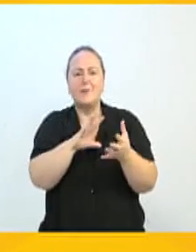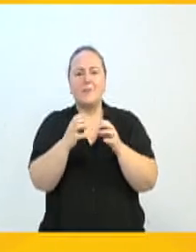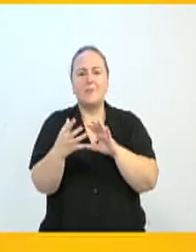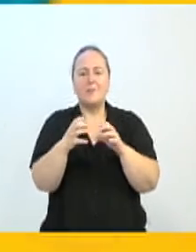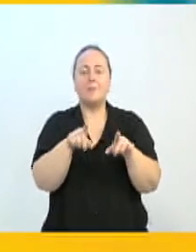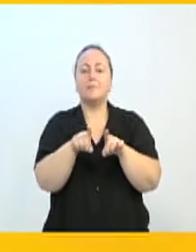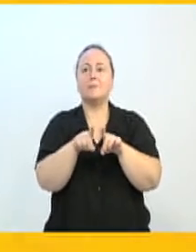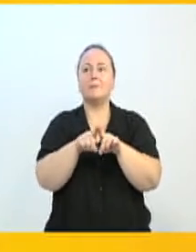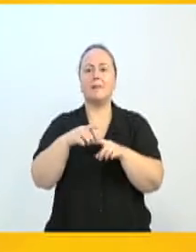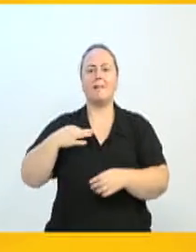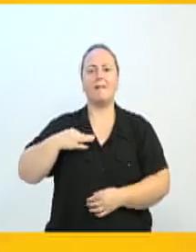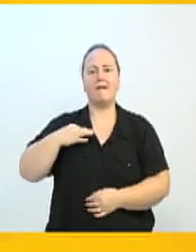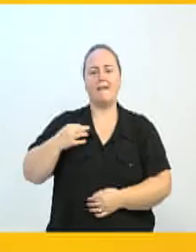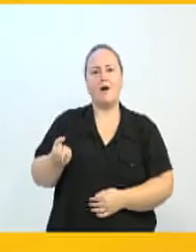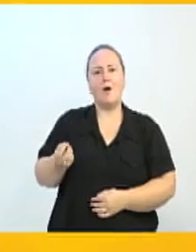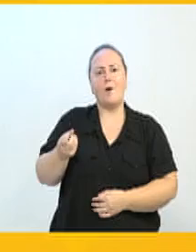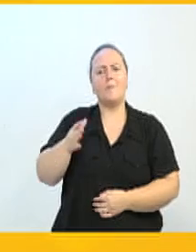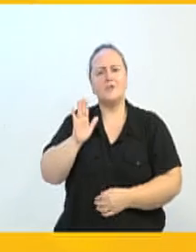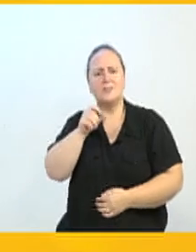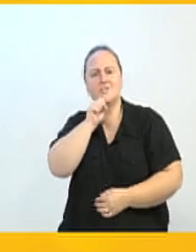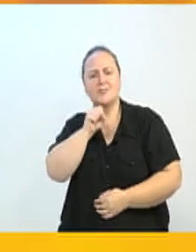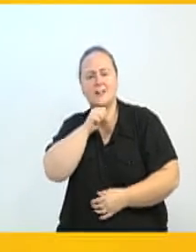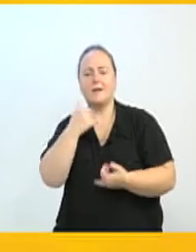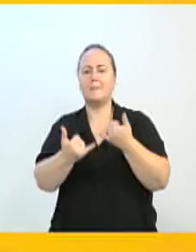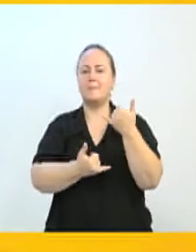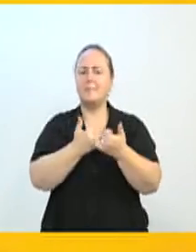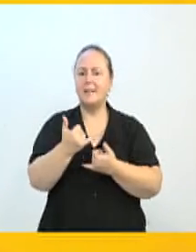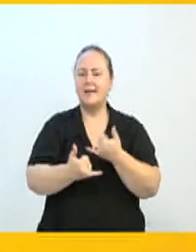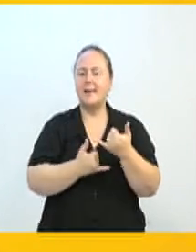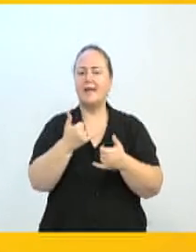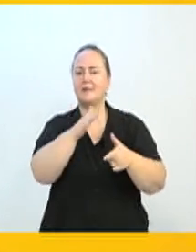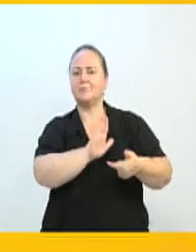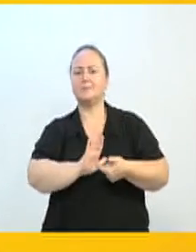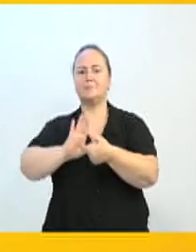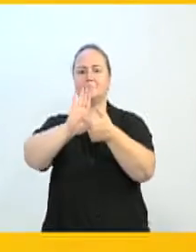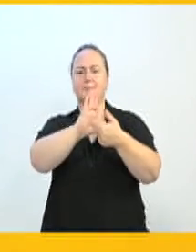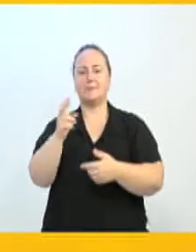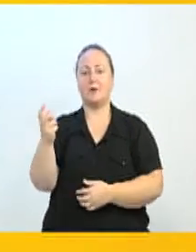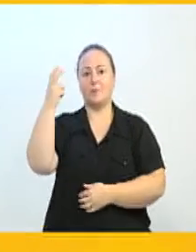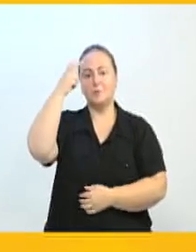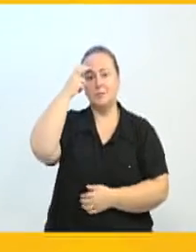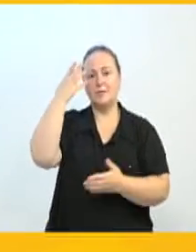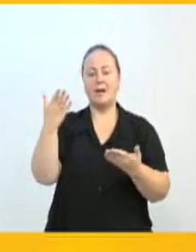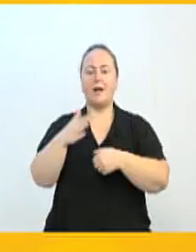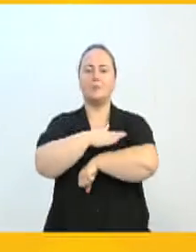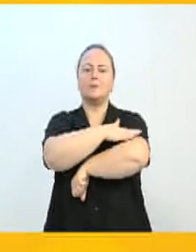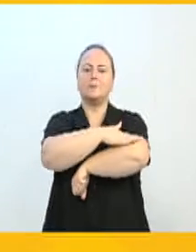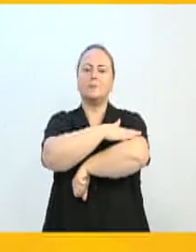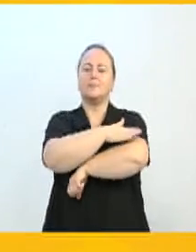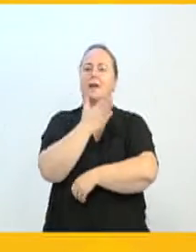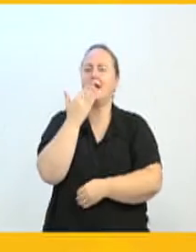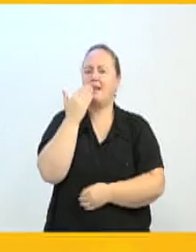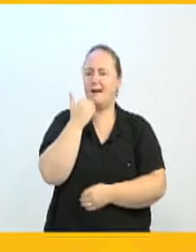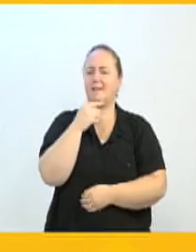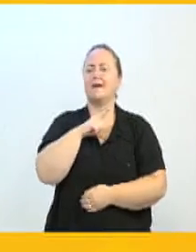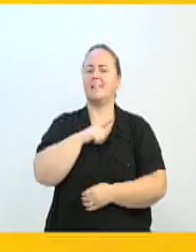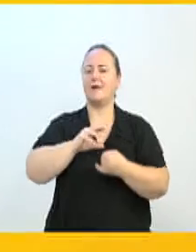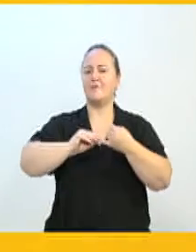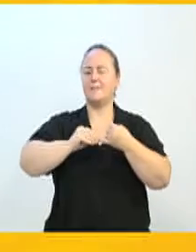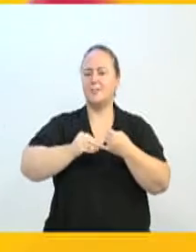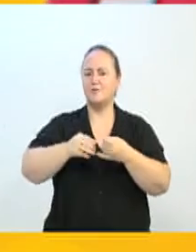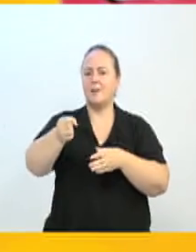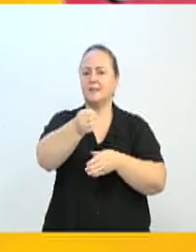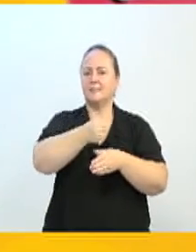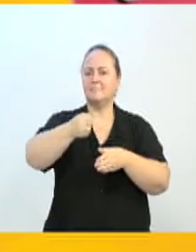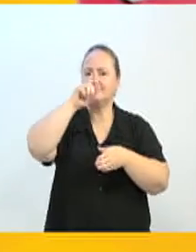socioassistenciais, brinquedos, exposições, apresentações culturais, praça de alimentação com feijoada, polenta com